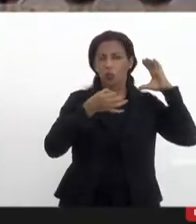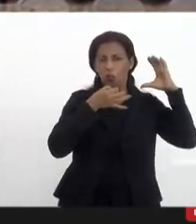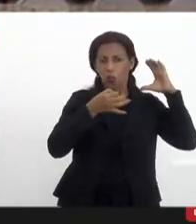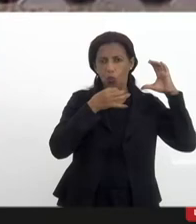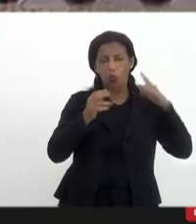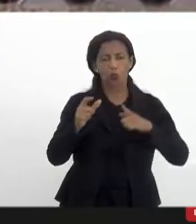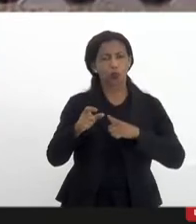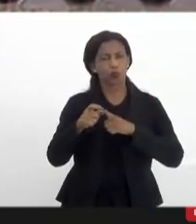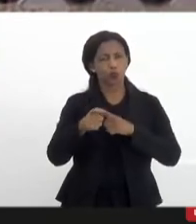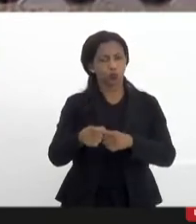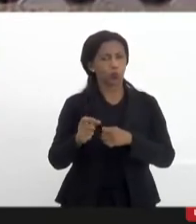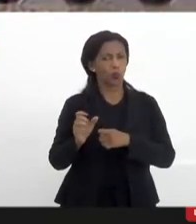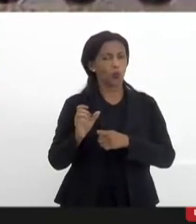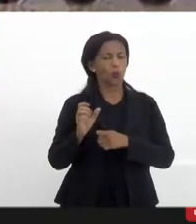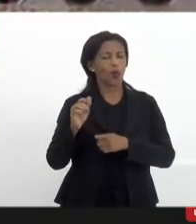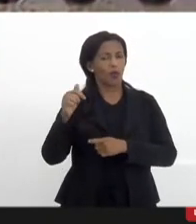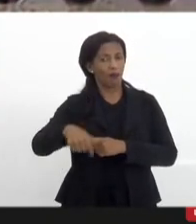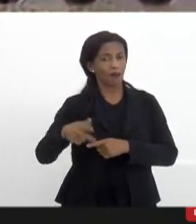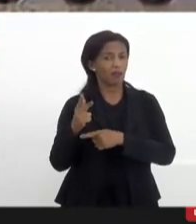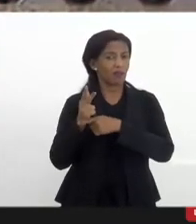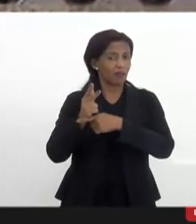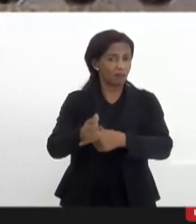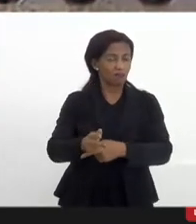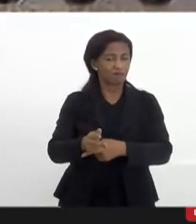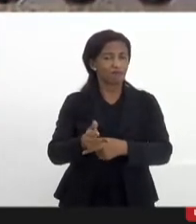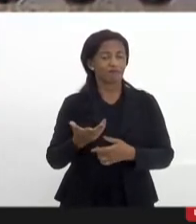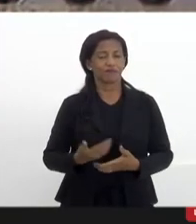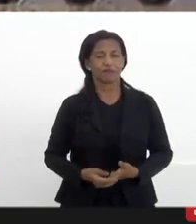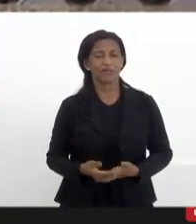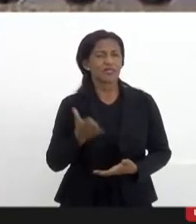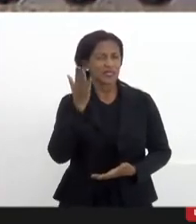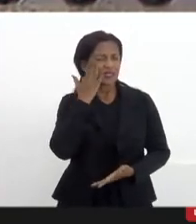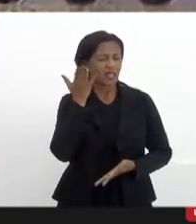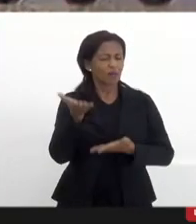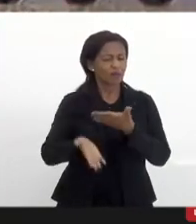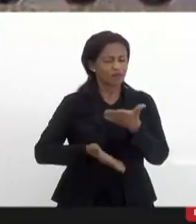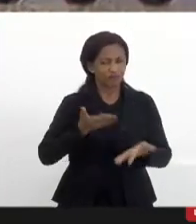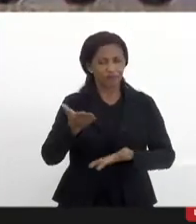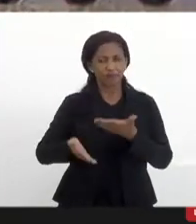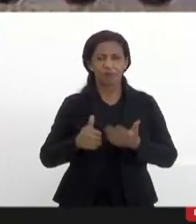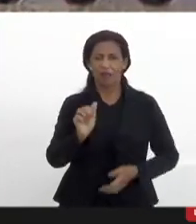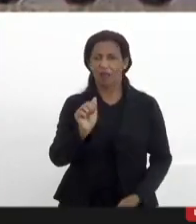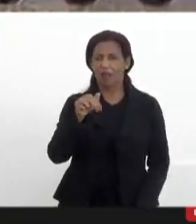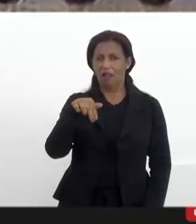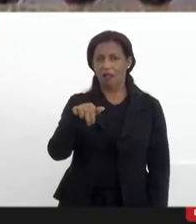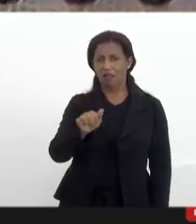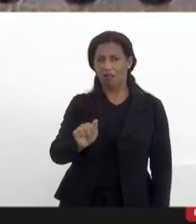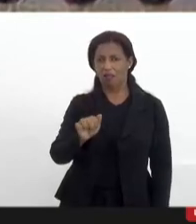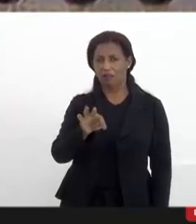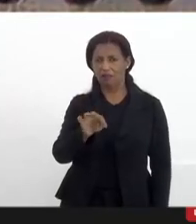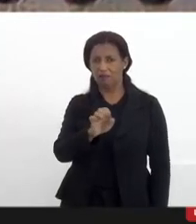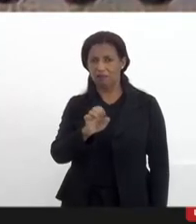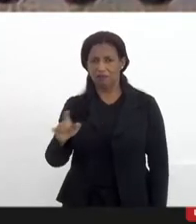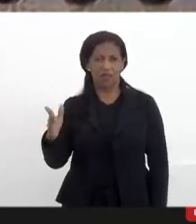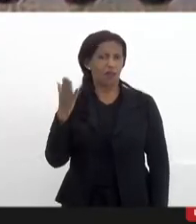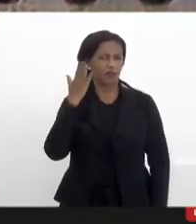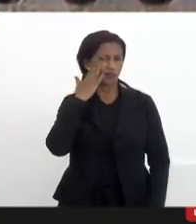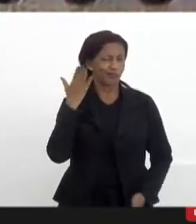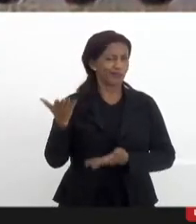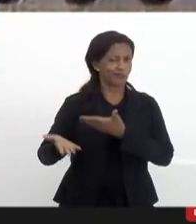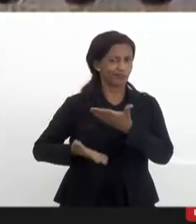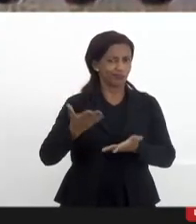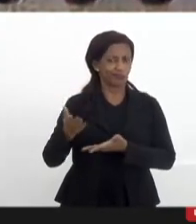estado do Rio de Janeiro e a gente sabe exatamente qual é o tratamento dado pela Anatel e por todos